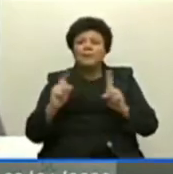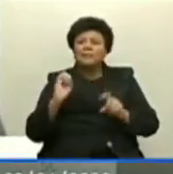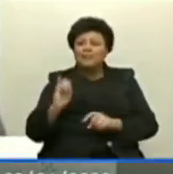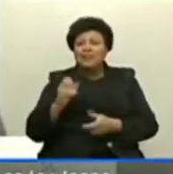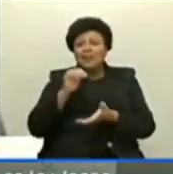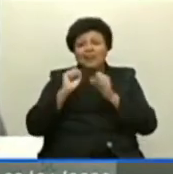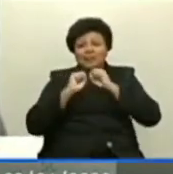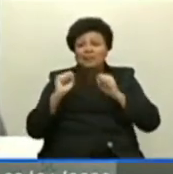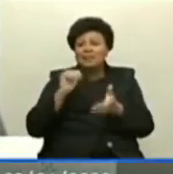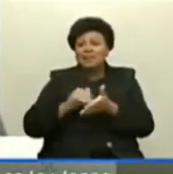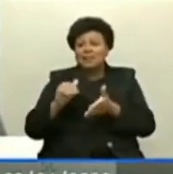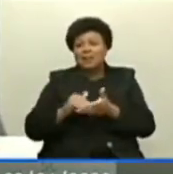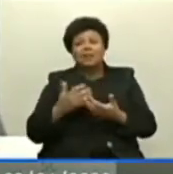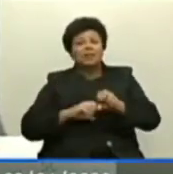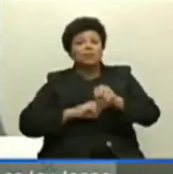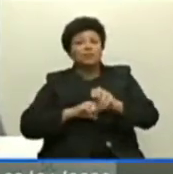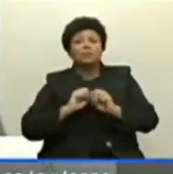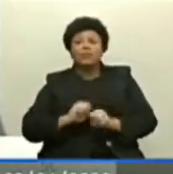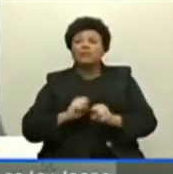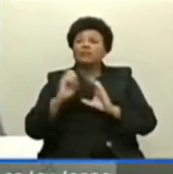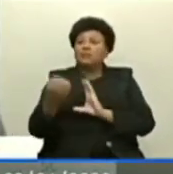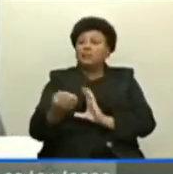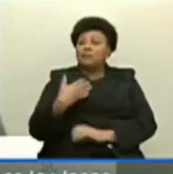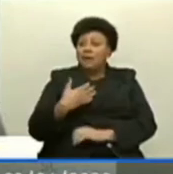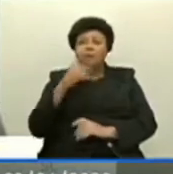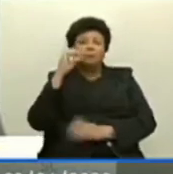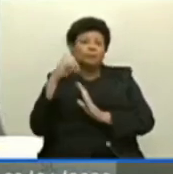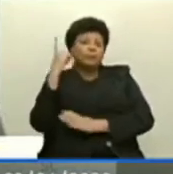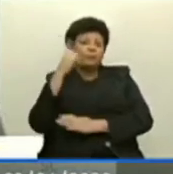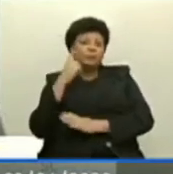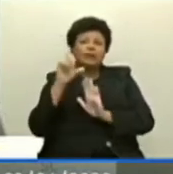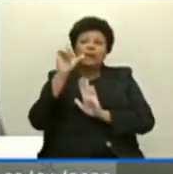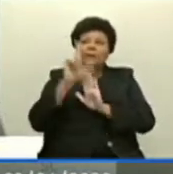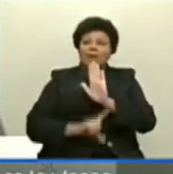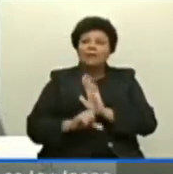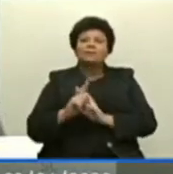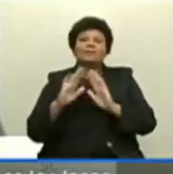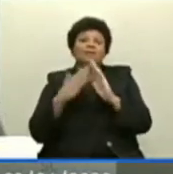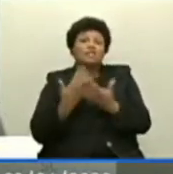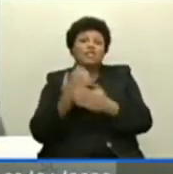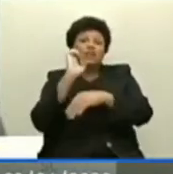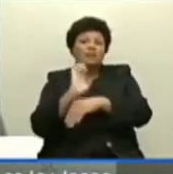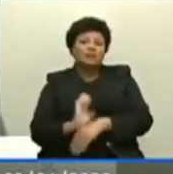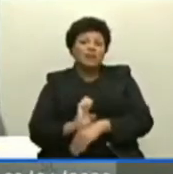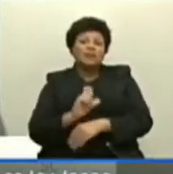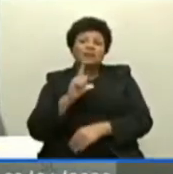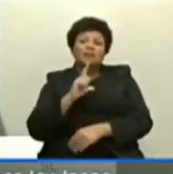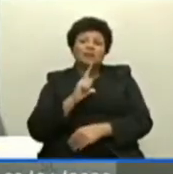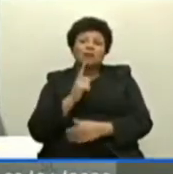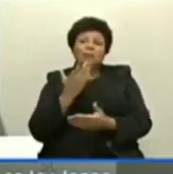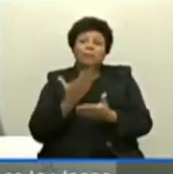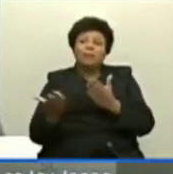Educação pudesse enviar aos deputados uma lista das escolas estaduais que estão perdendo o difícil